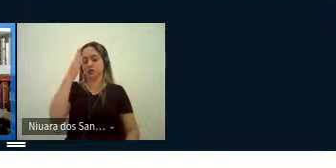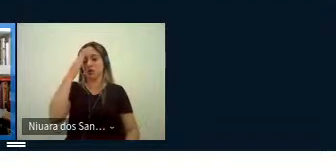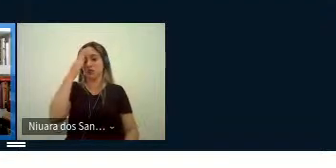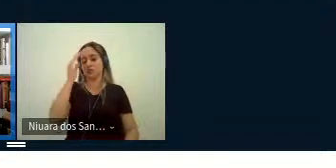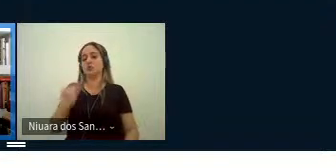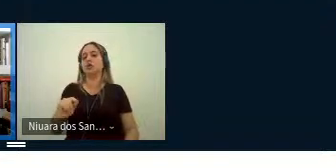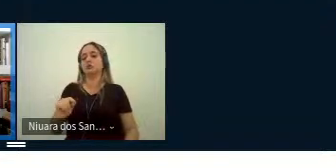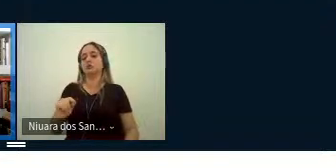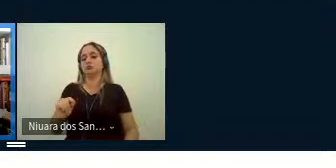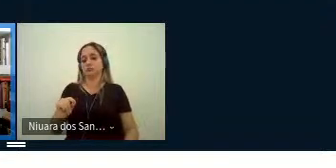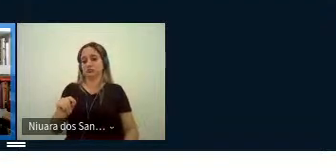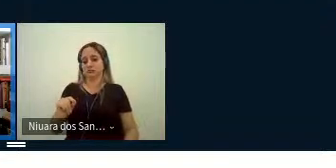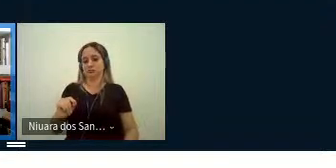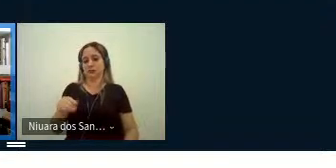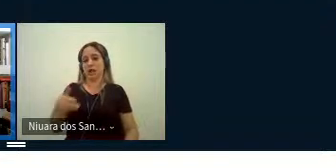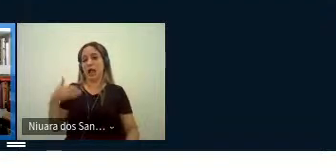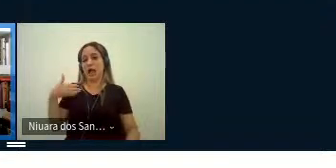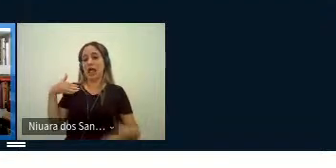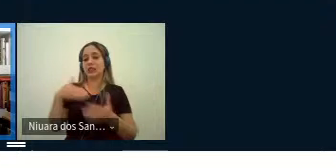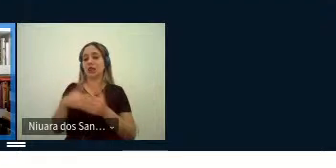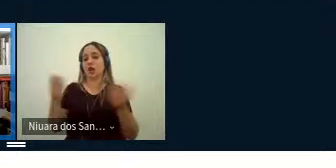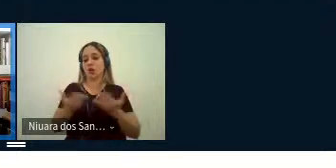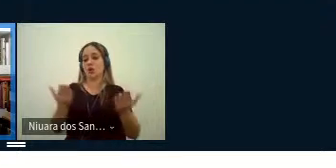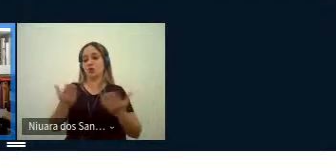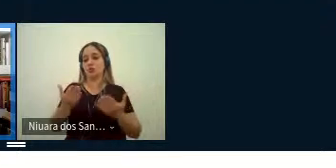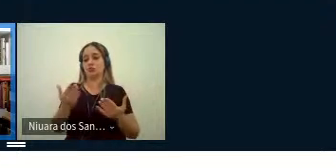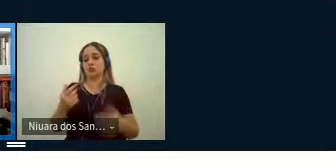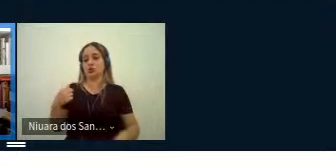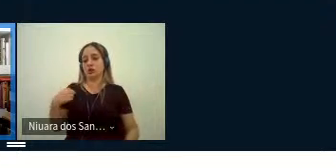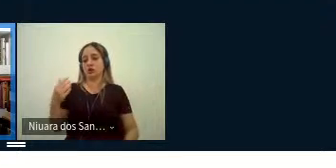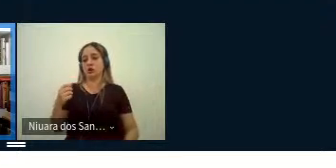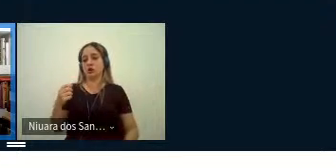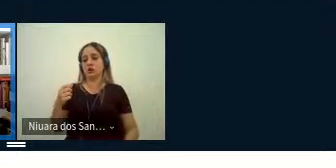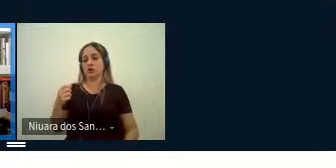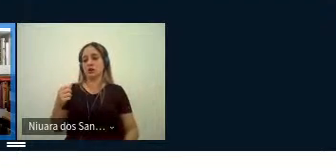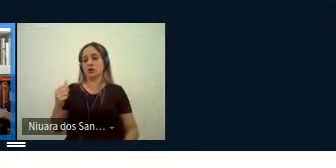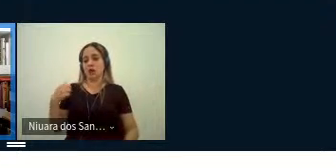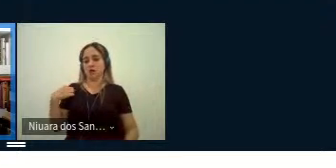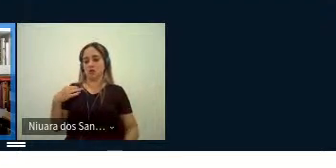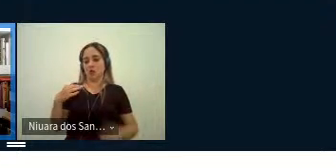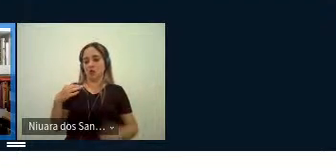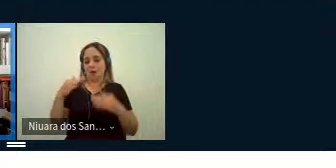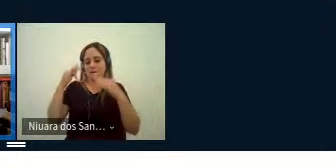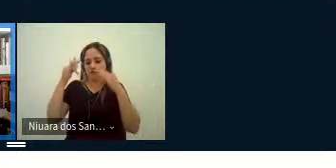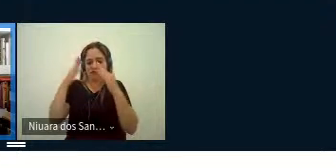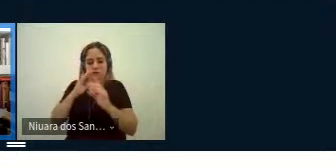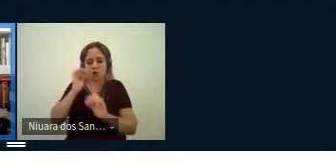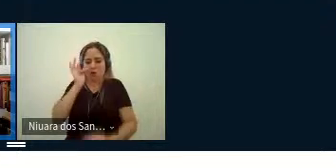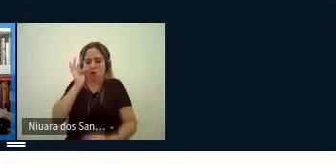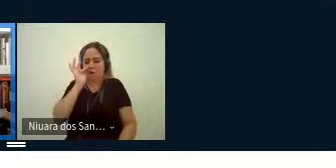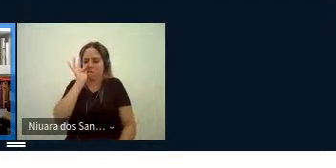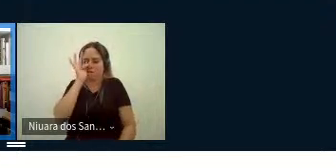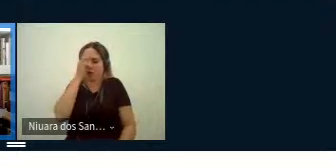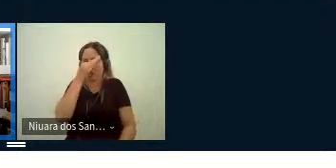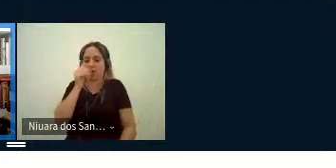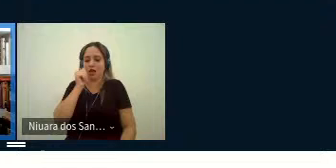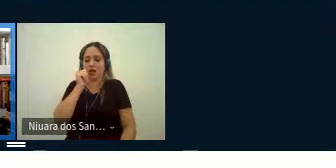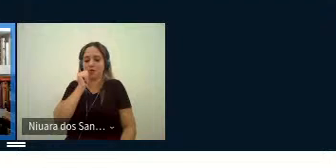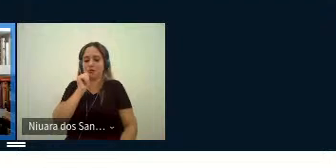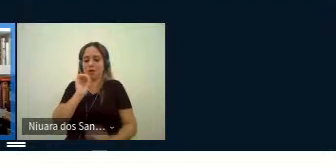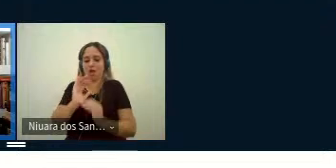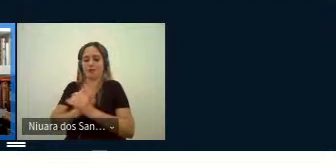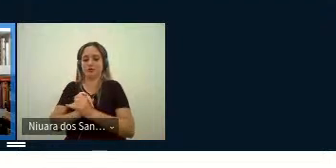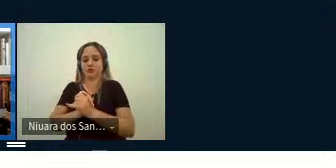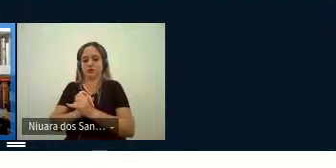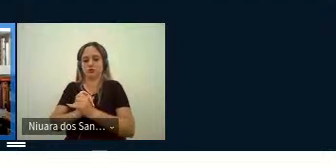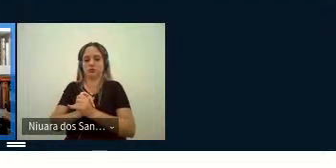que até hoje espera-se um comportamento exímio e uma estrita fidelidade conjugal as